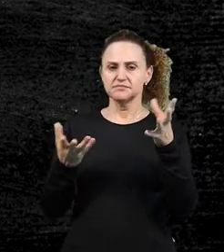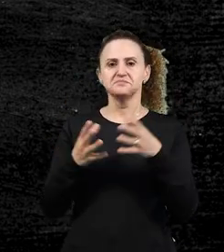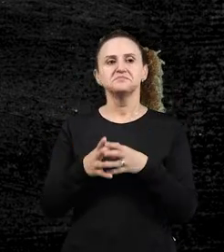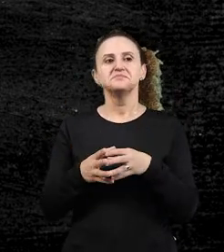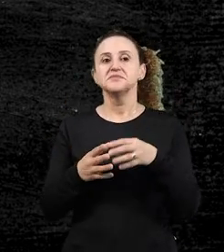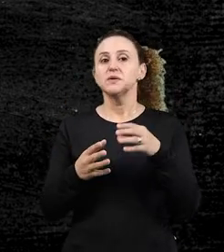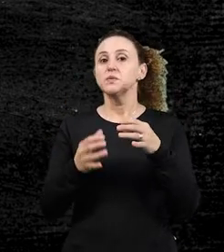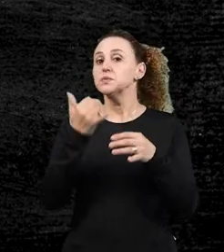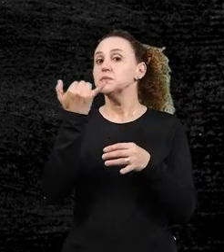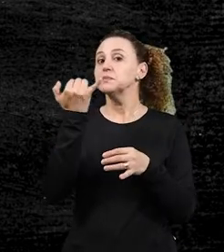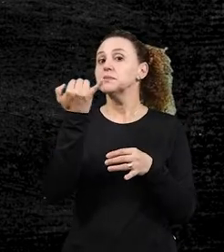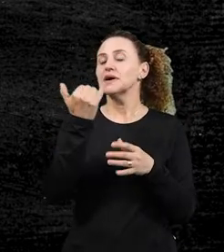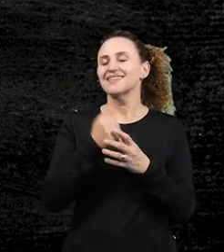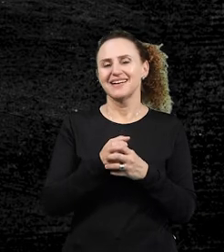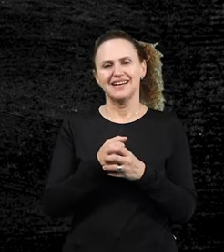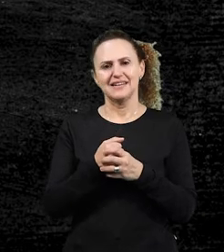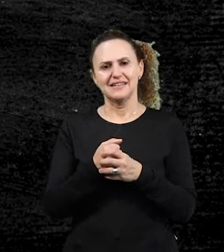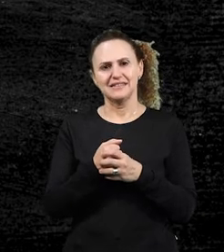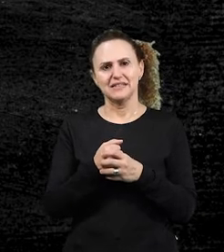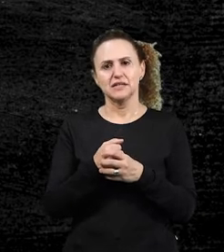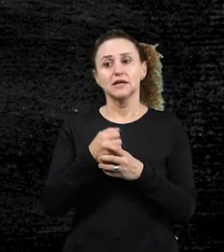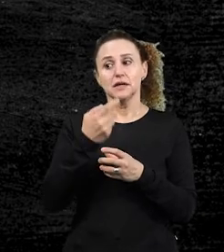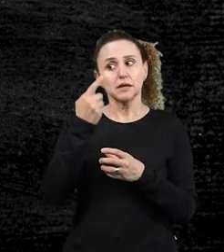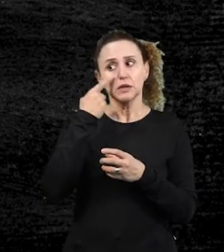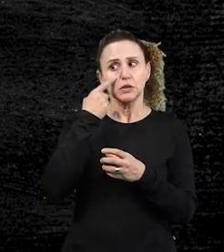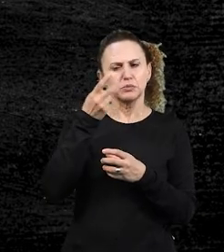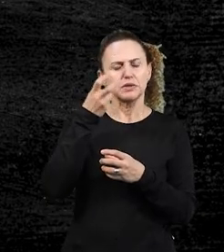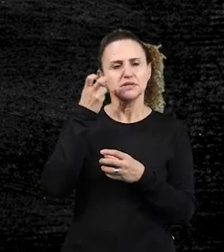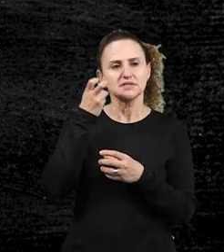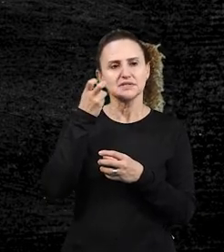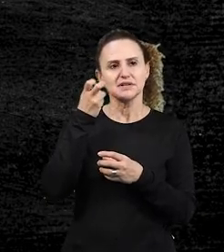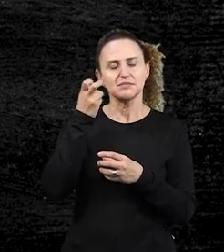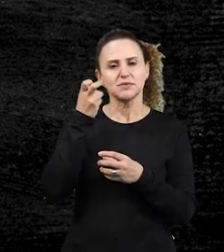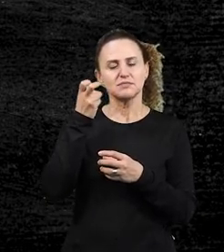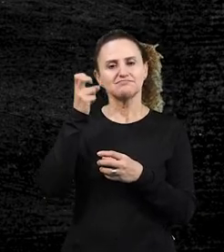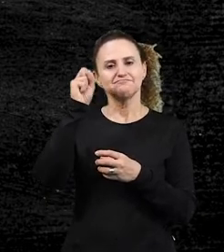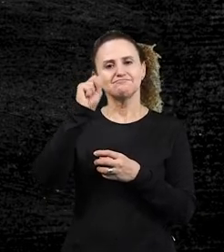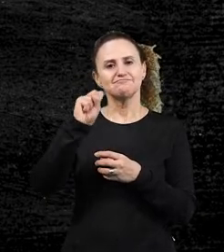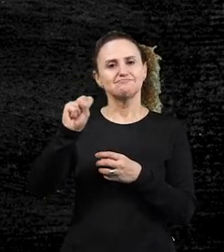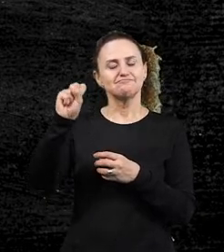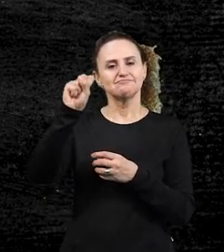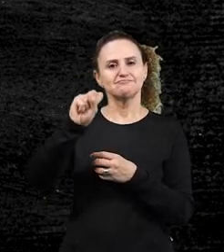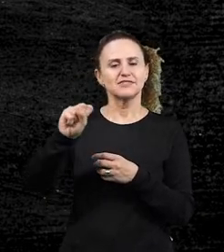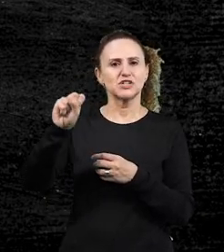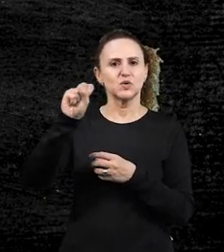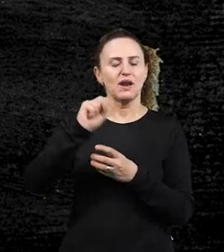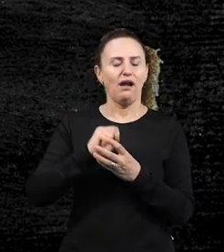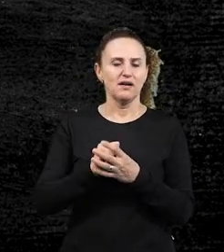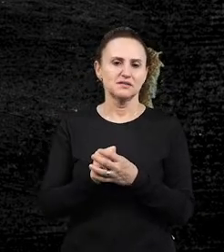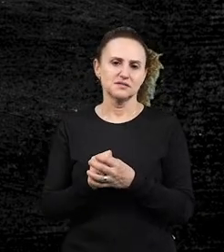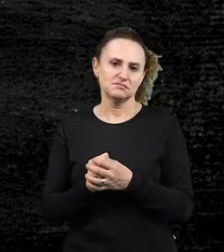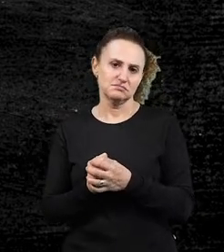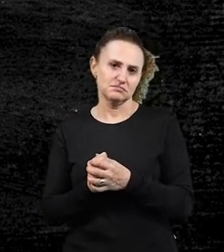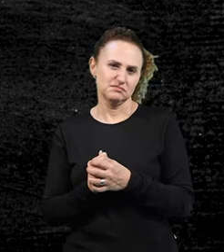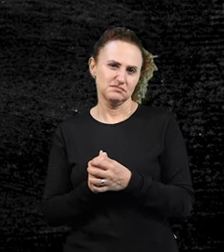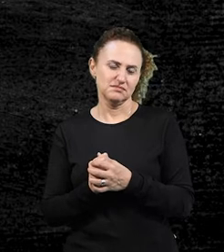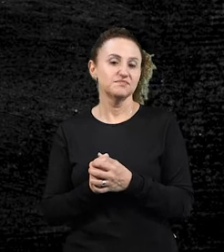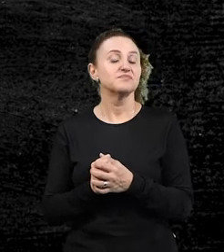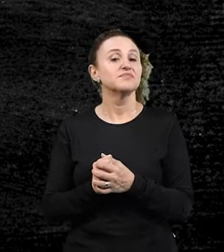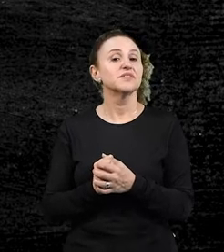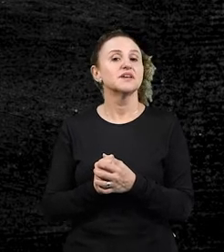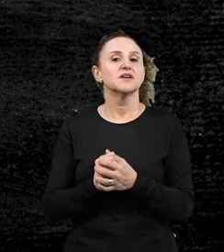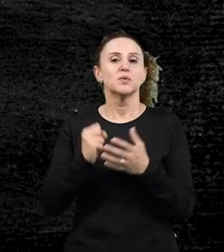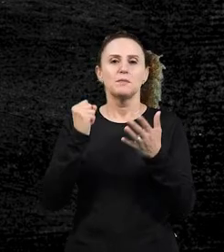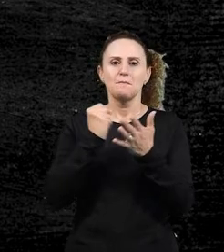Então, caneta, eu sei que é singular porque não tem a marca, não tem marca e singular, com